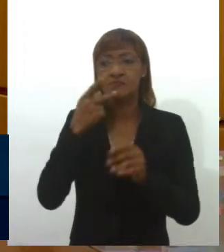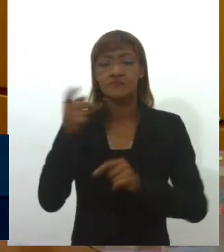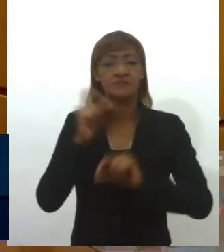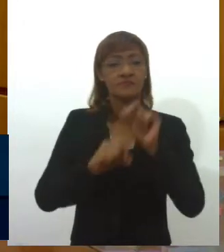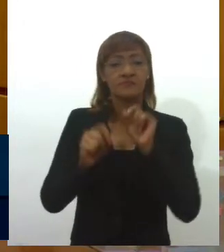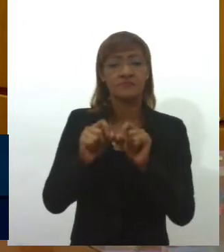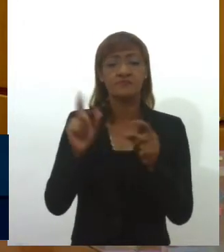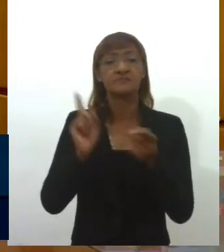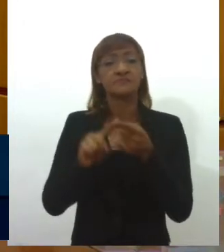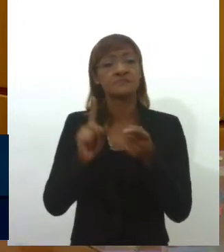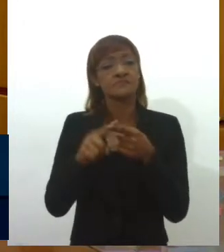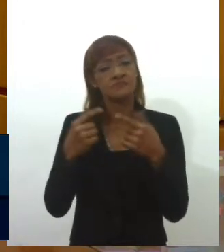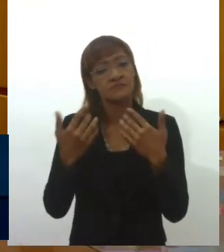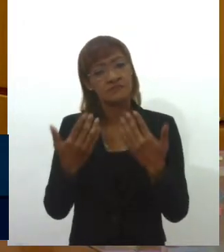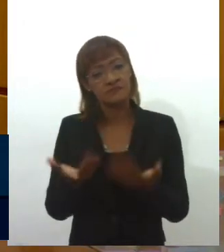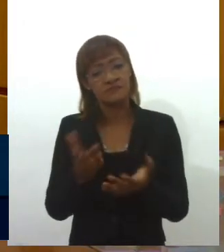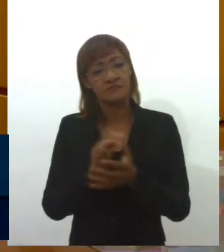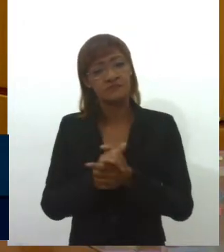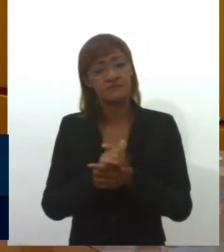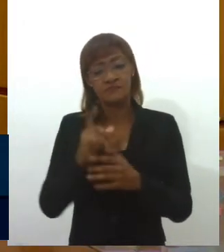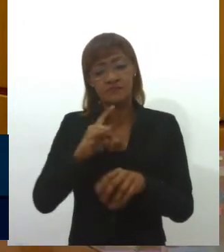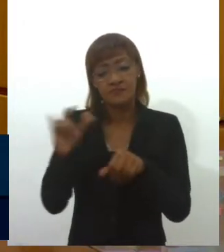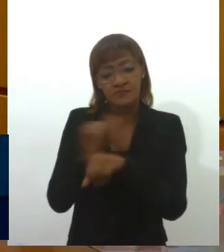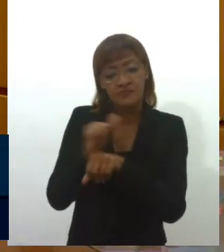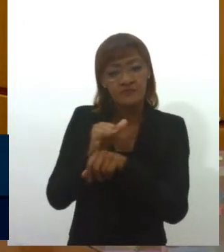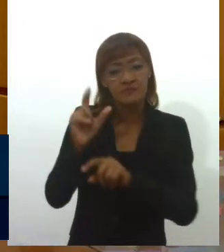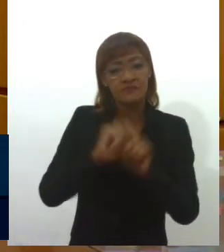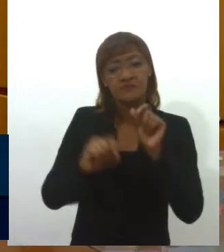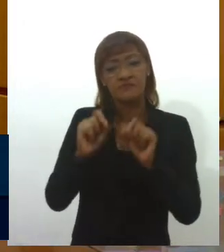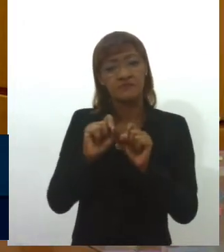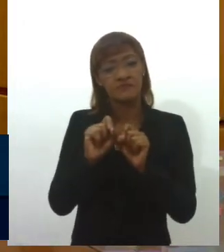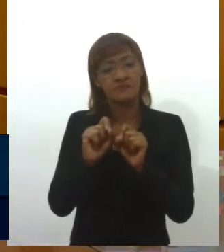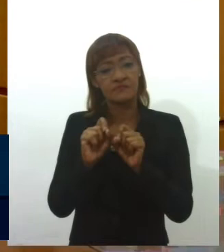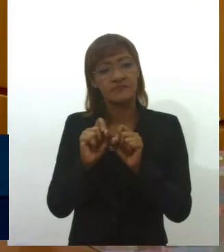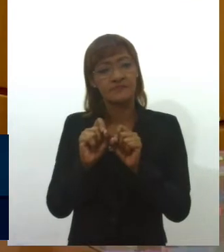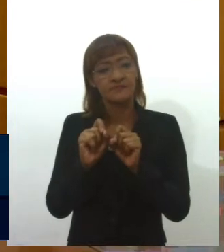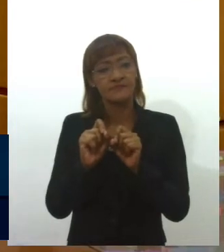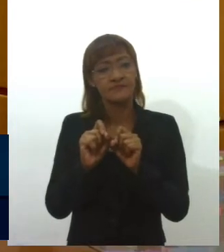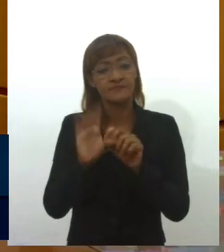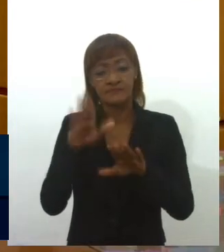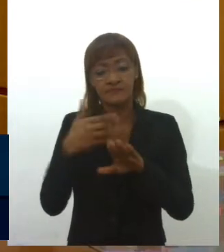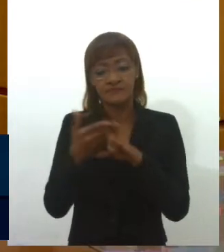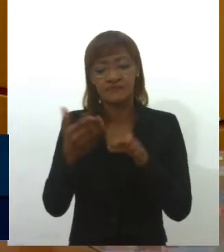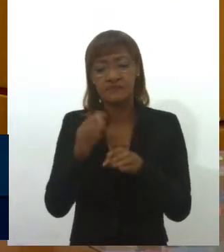adotava um mecanismo que se chama eugenia,